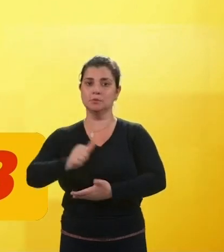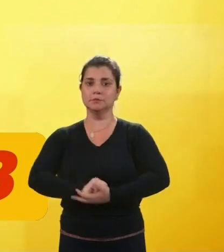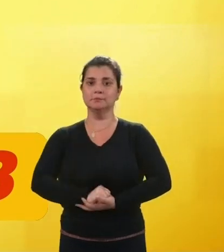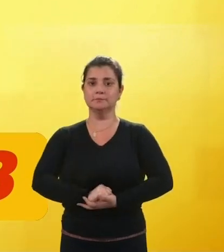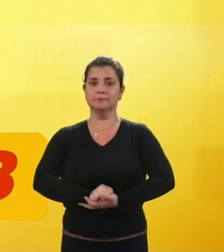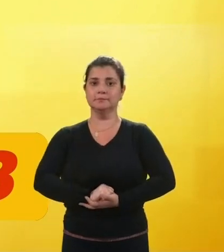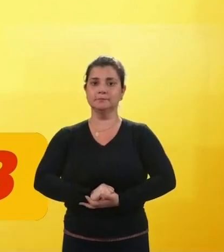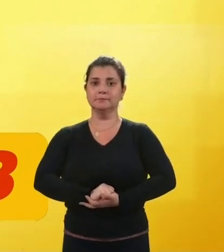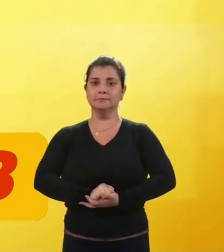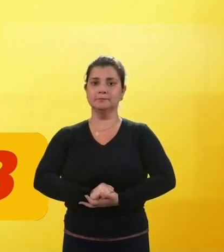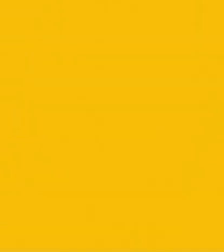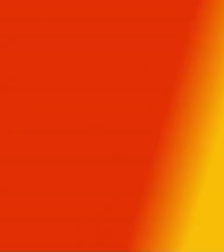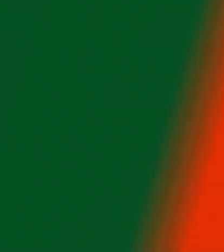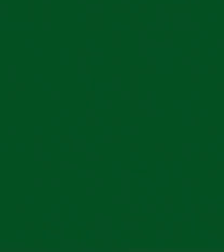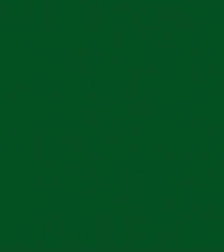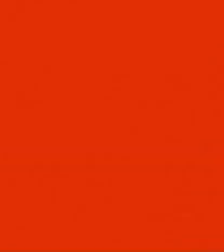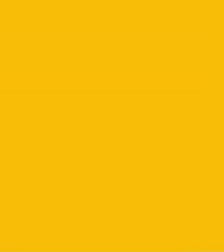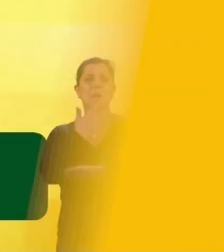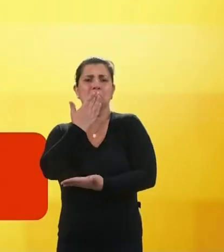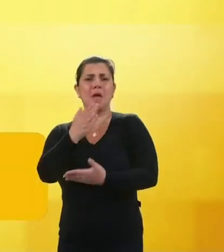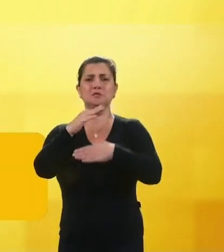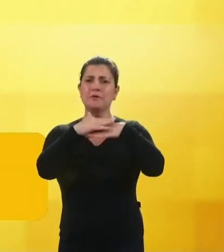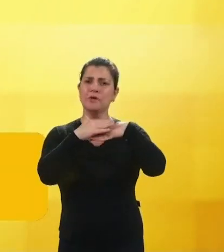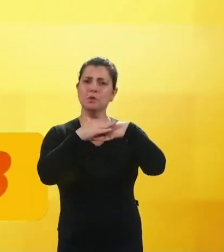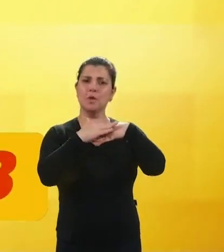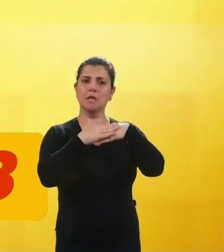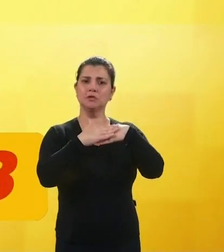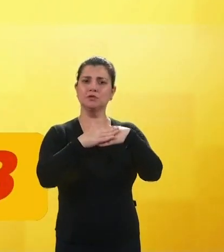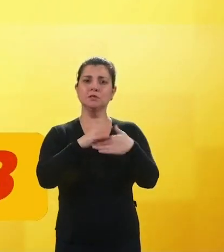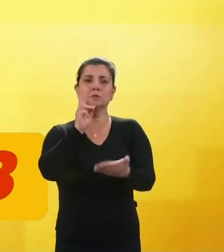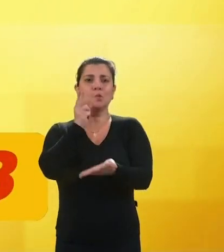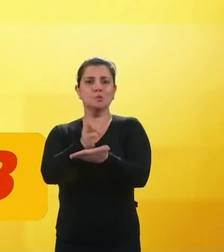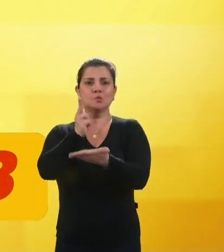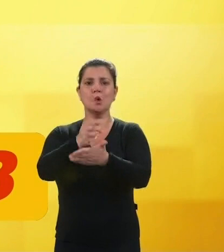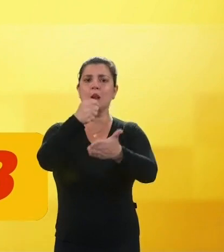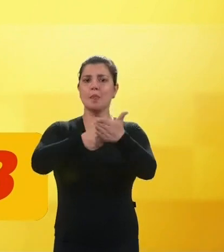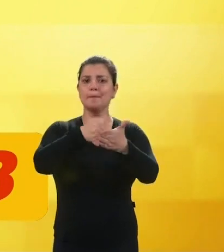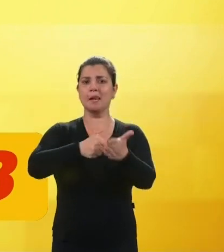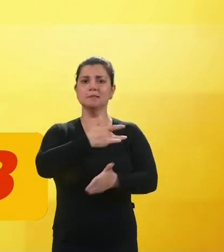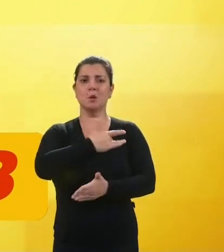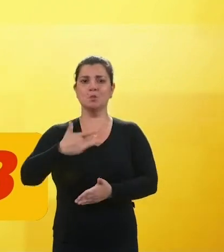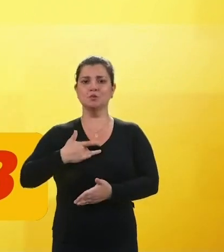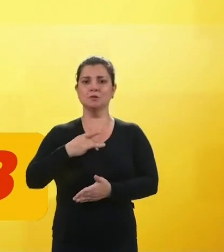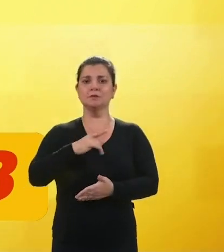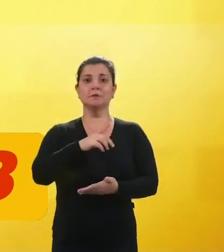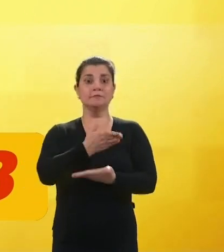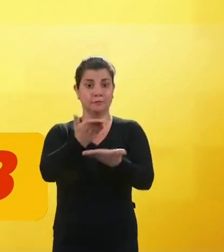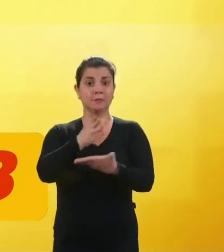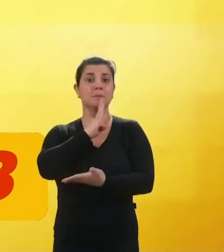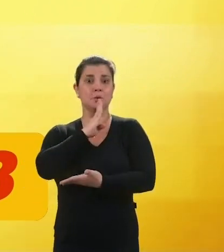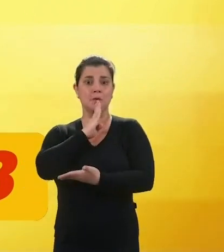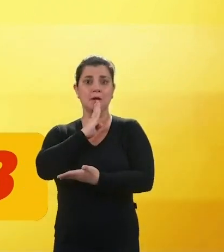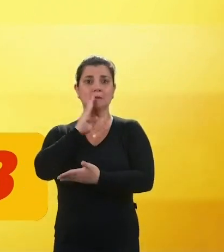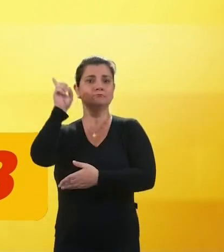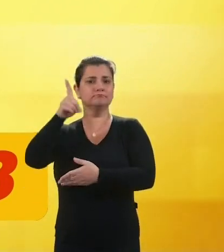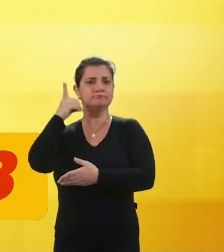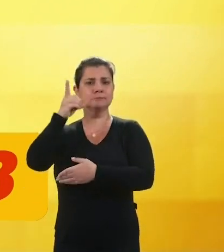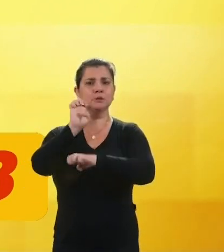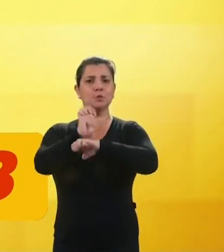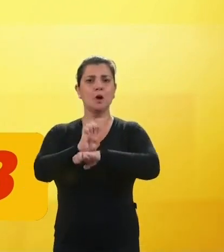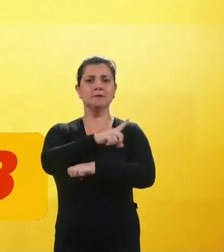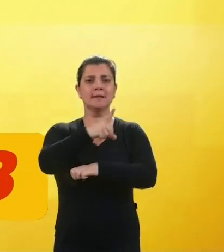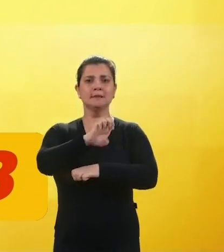Vitrine, 40511. Ninguém pede para ficar doente. Seguirei lutando pela saúde. E você me